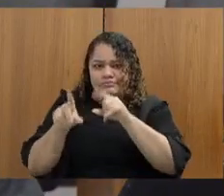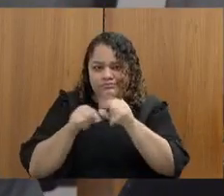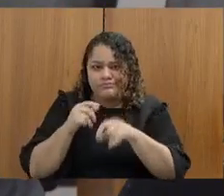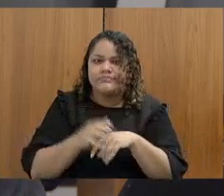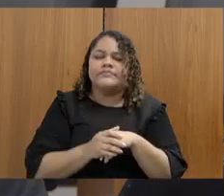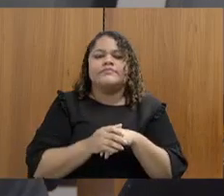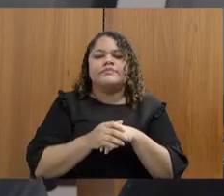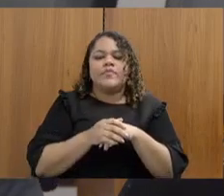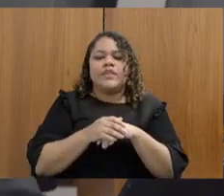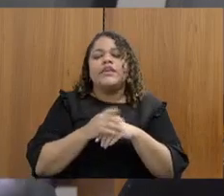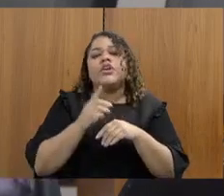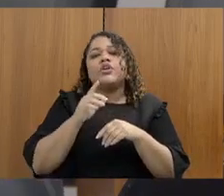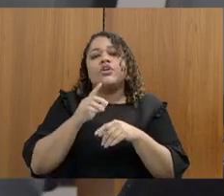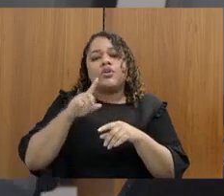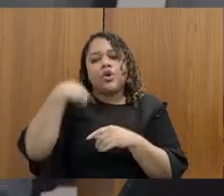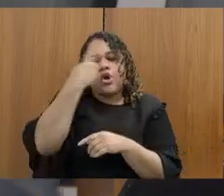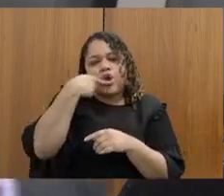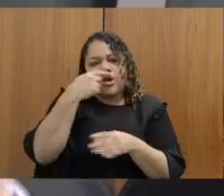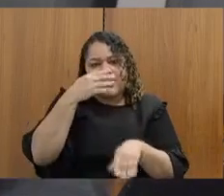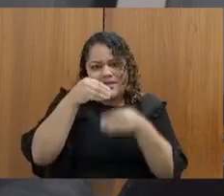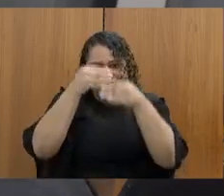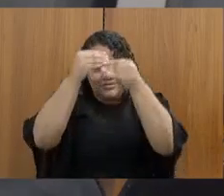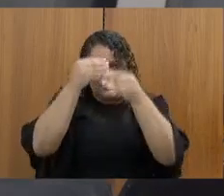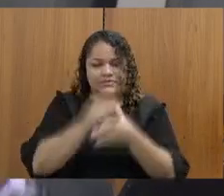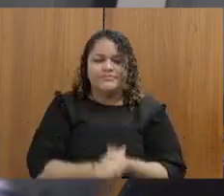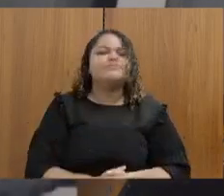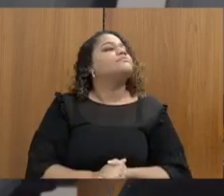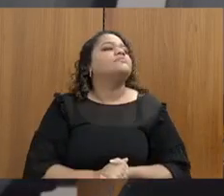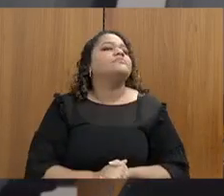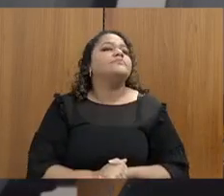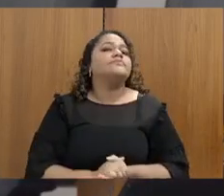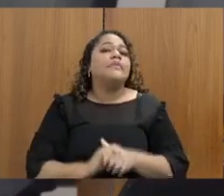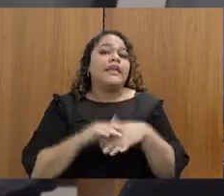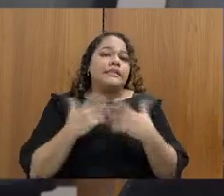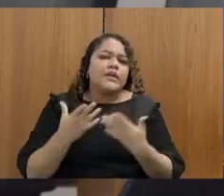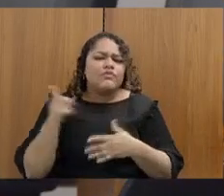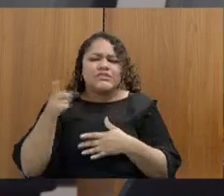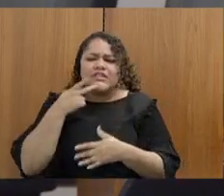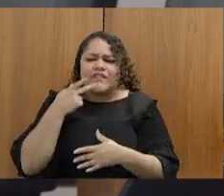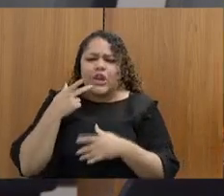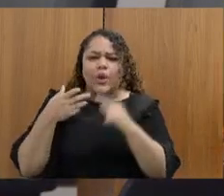citou aqui alguns pontos que realmente nos preocupam muito.